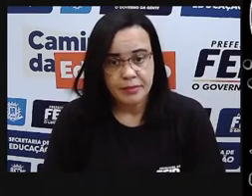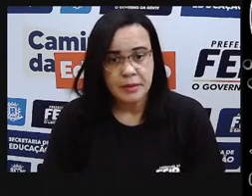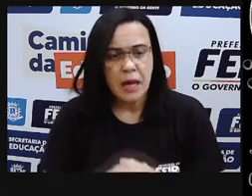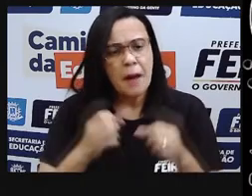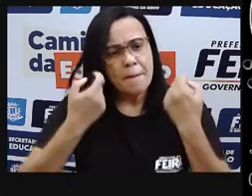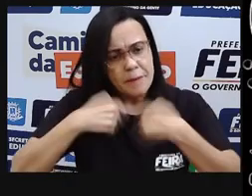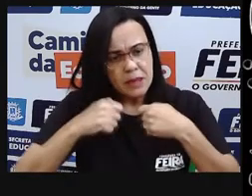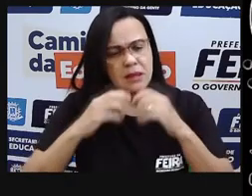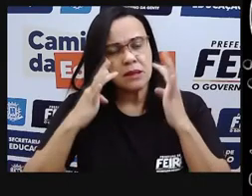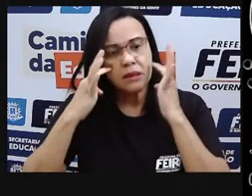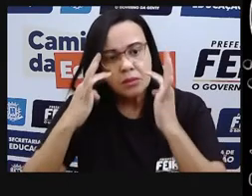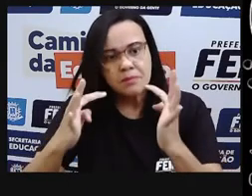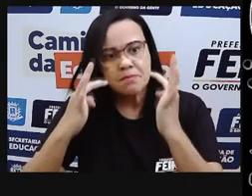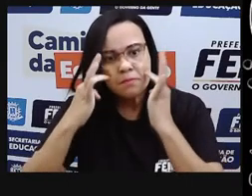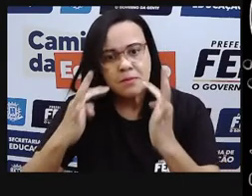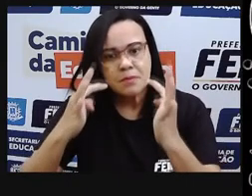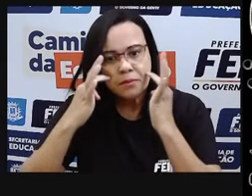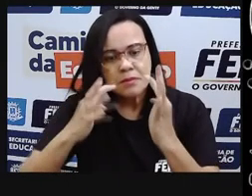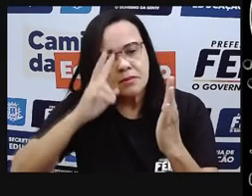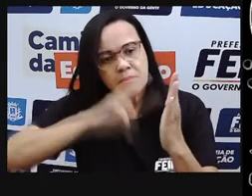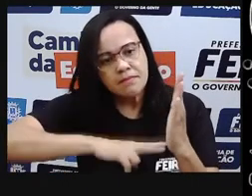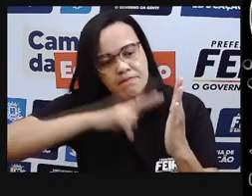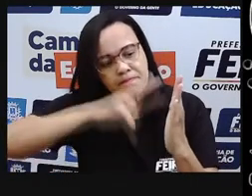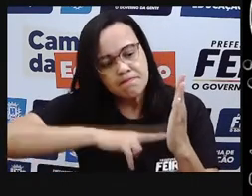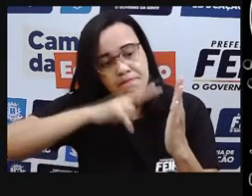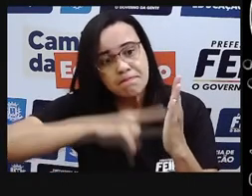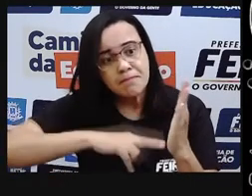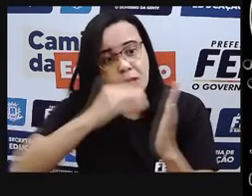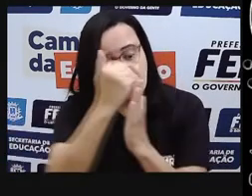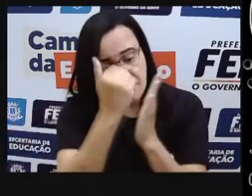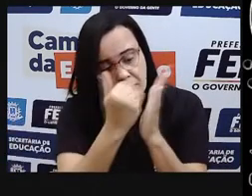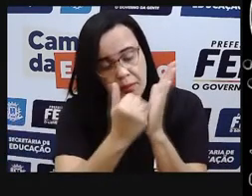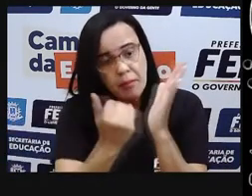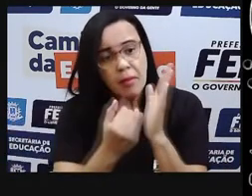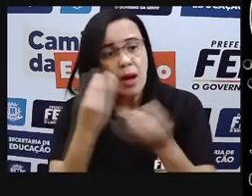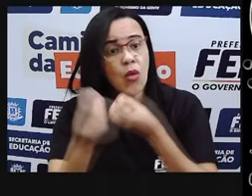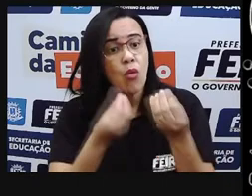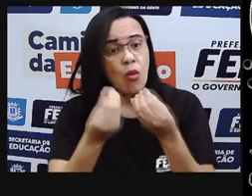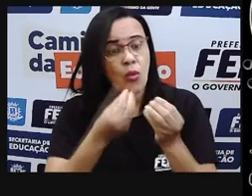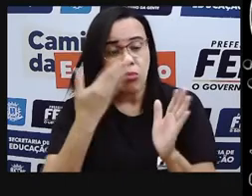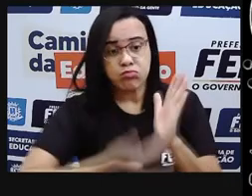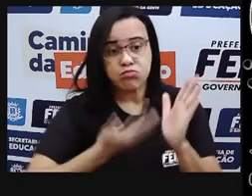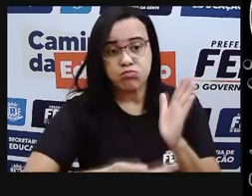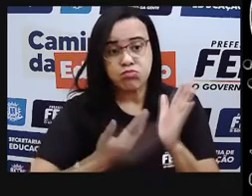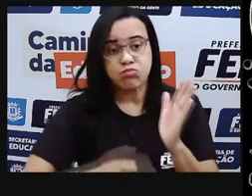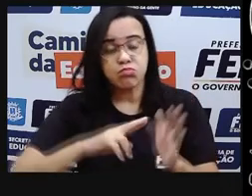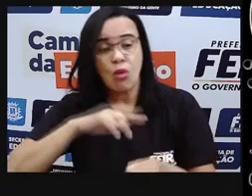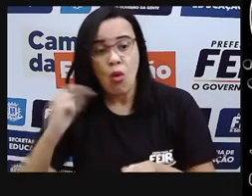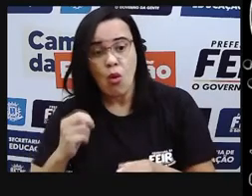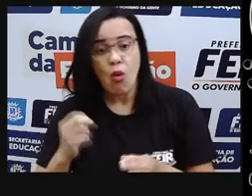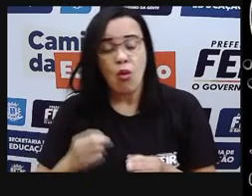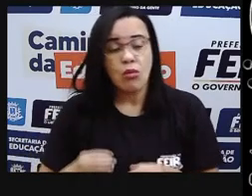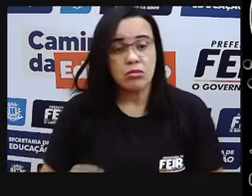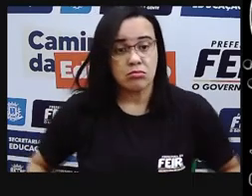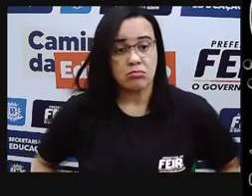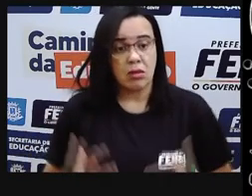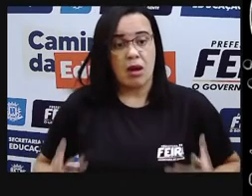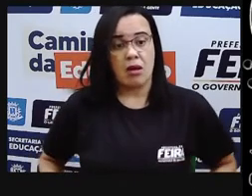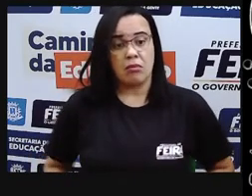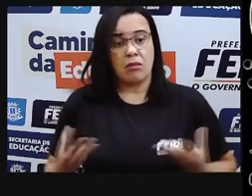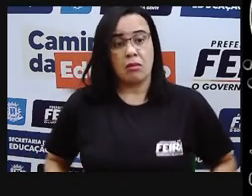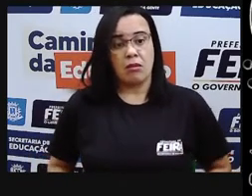olhada, né, nessa classificação de consumo de energia. Qual é a letrinha que está ali? As